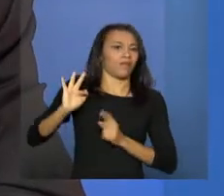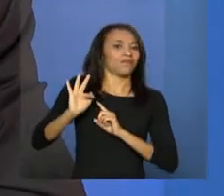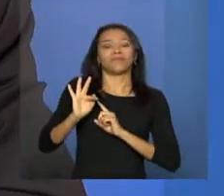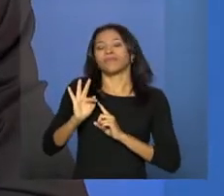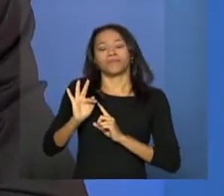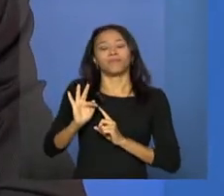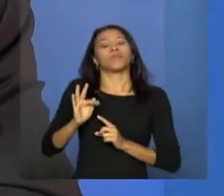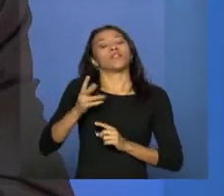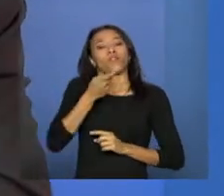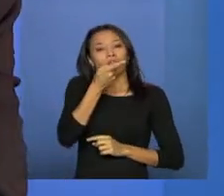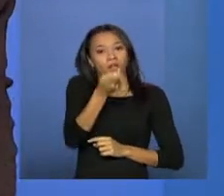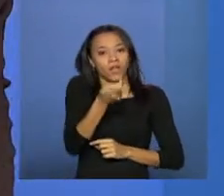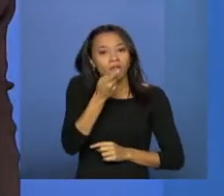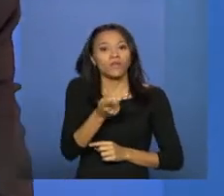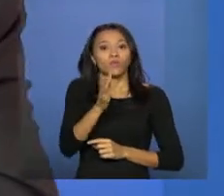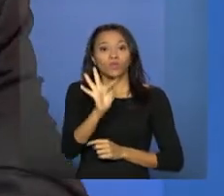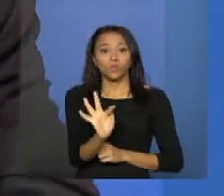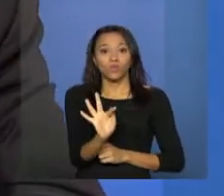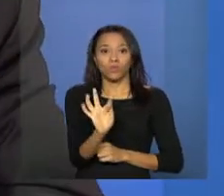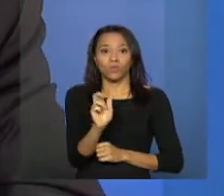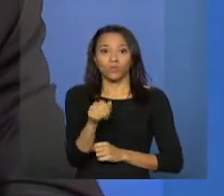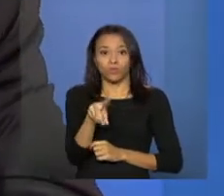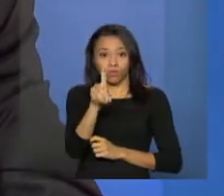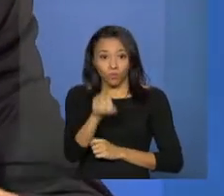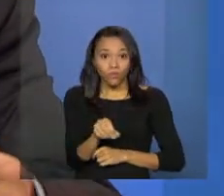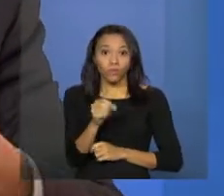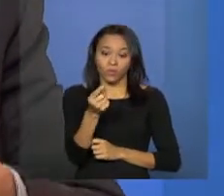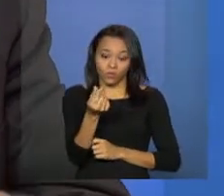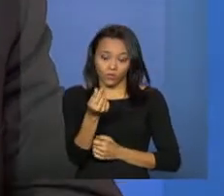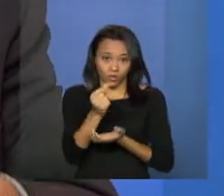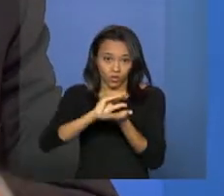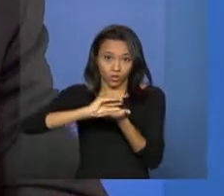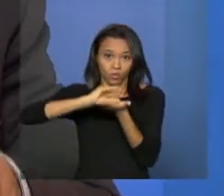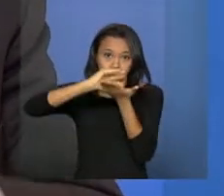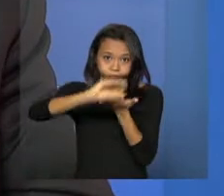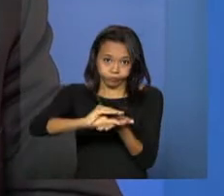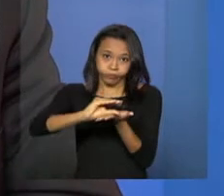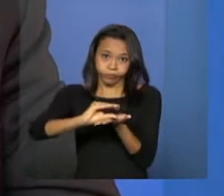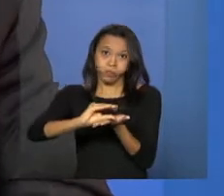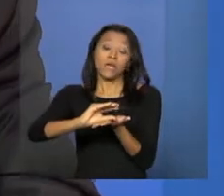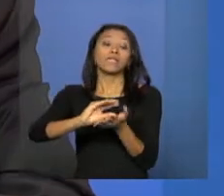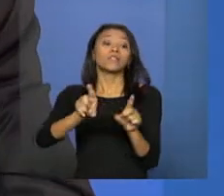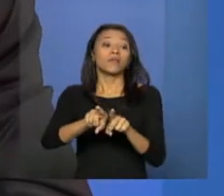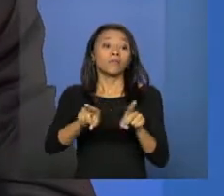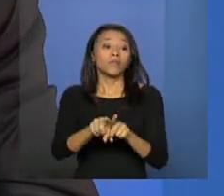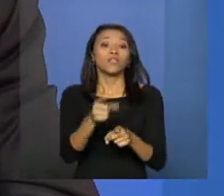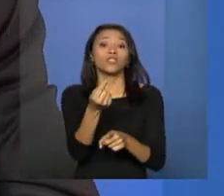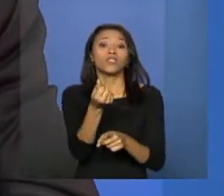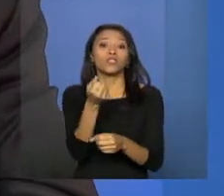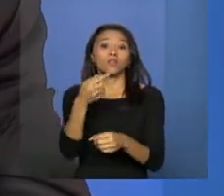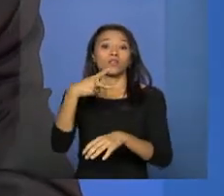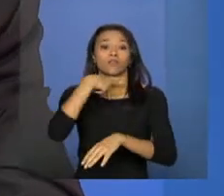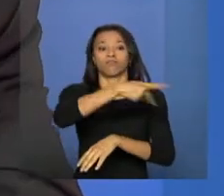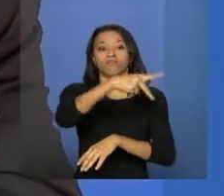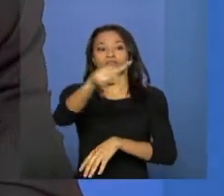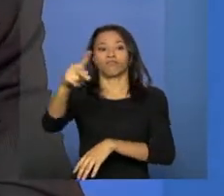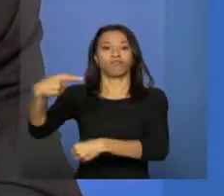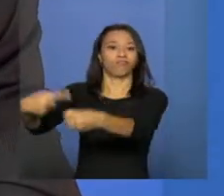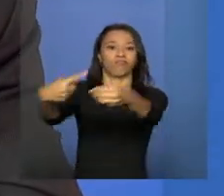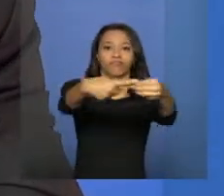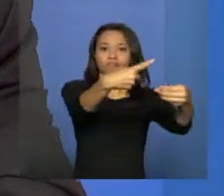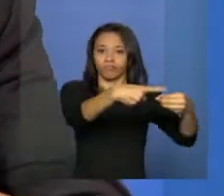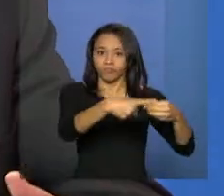municipal do cofinanciamento federal, cofinanciamento estadual e do recurso próprio do município para esta